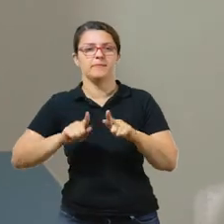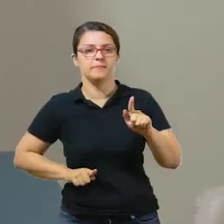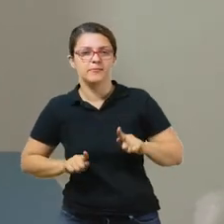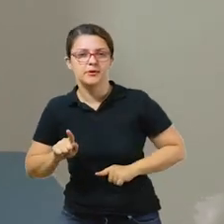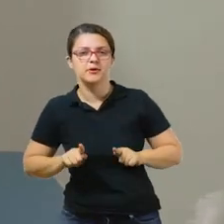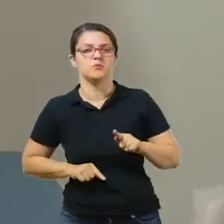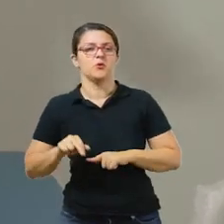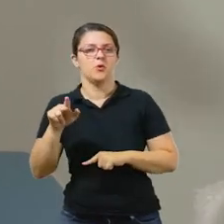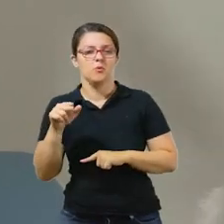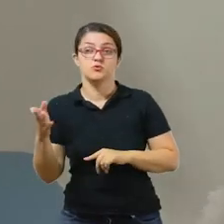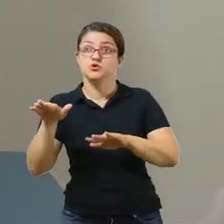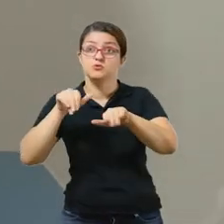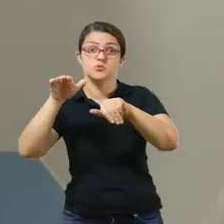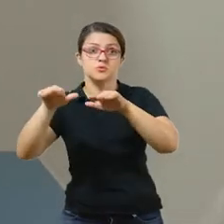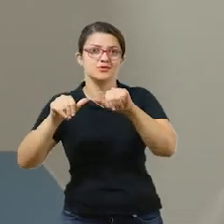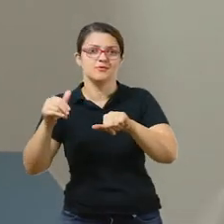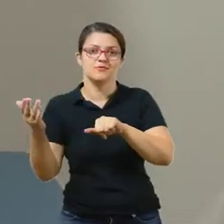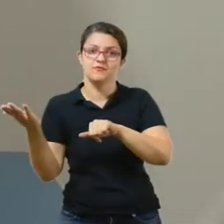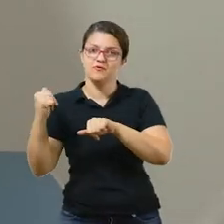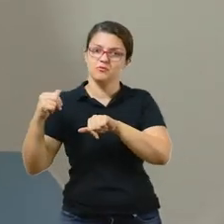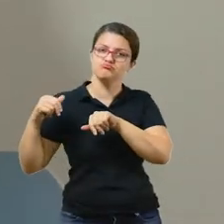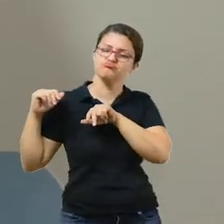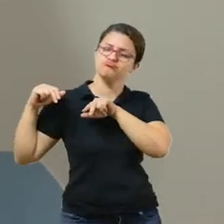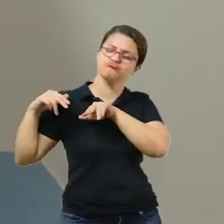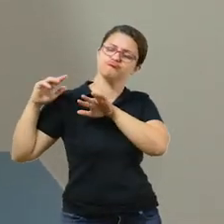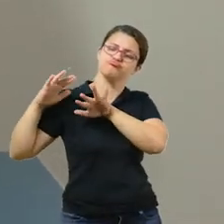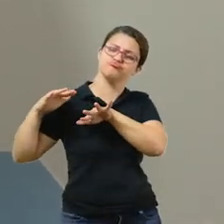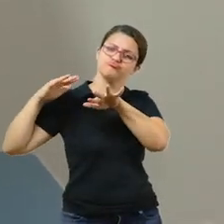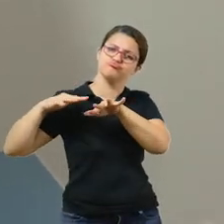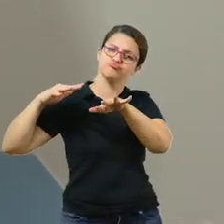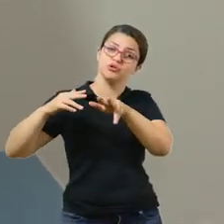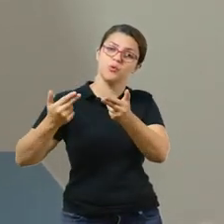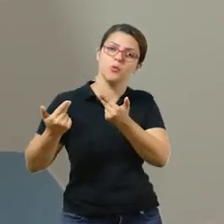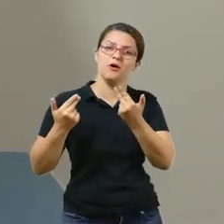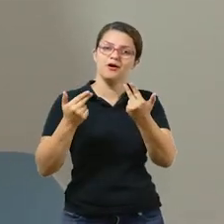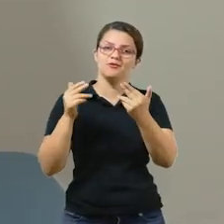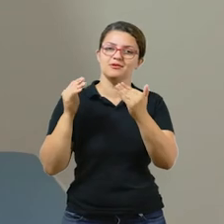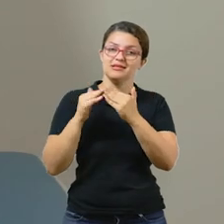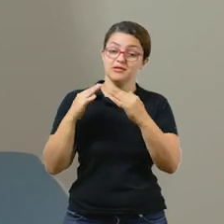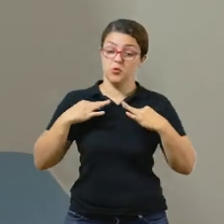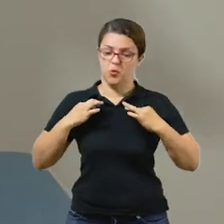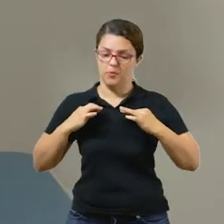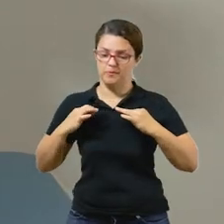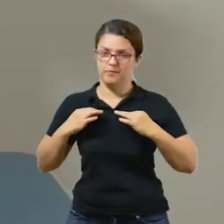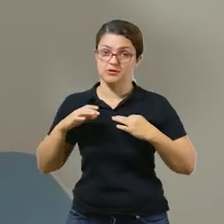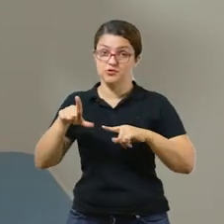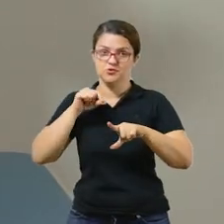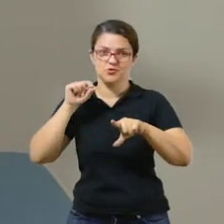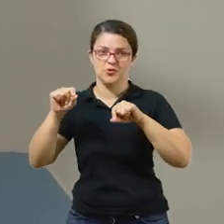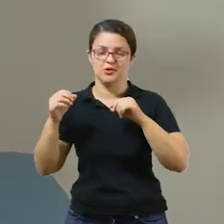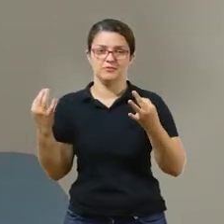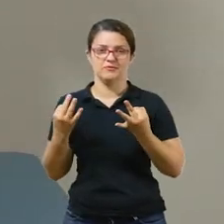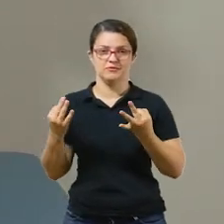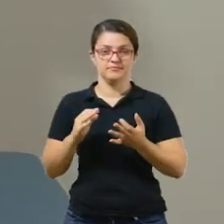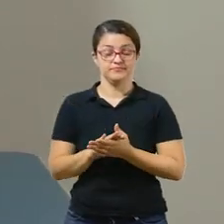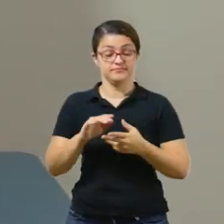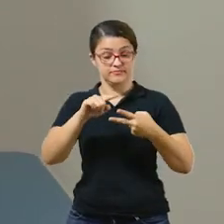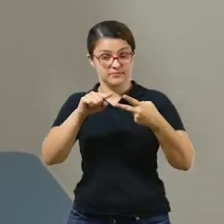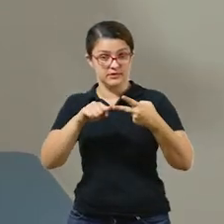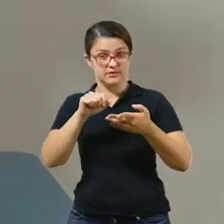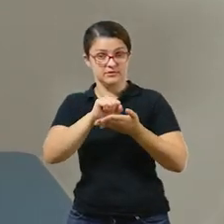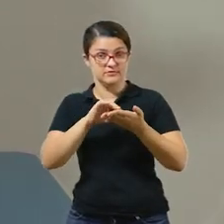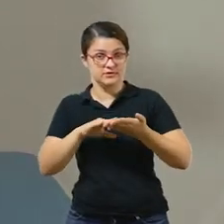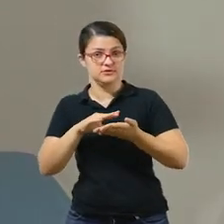vestir a nossa melhor roupa e fazer um desfile. Topa fazer isso comigo? Quero só ver, hein? Essas são as duas